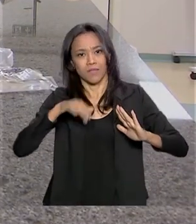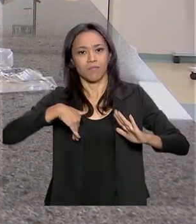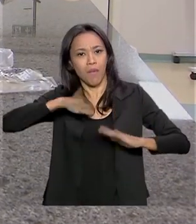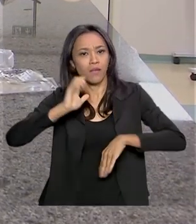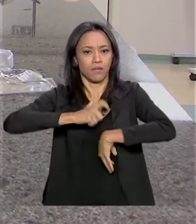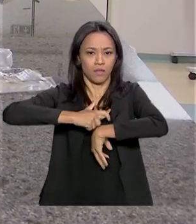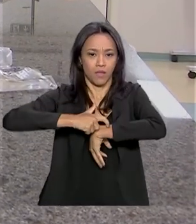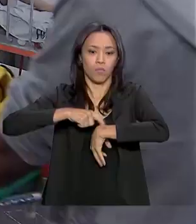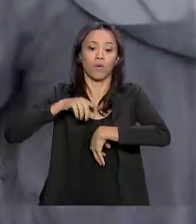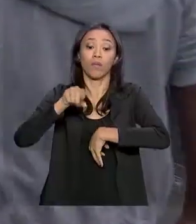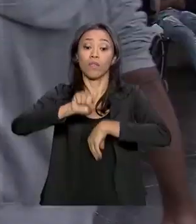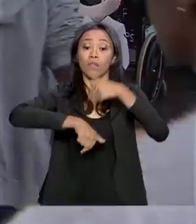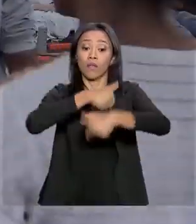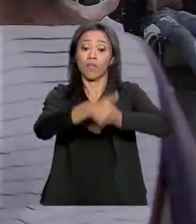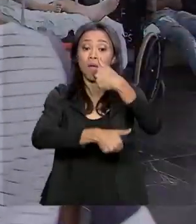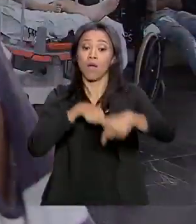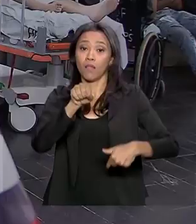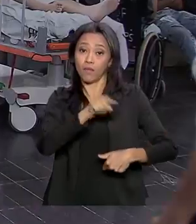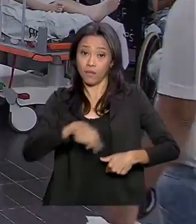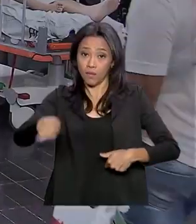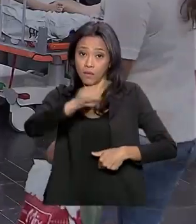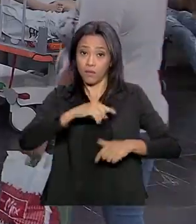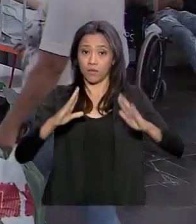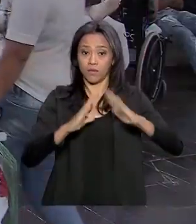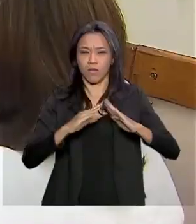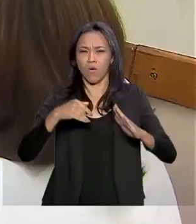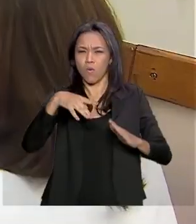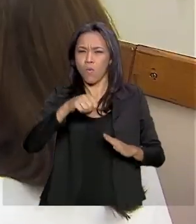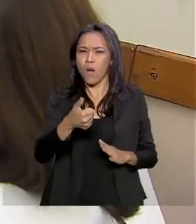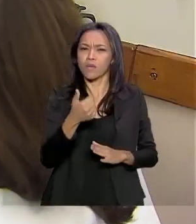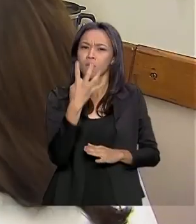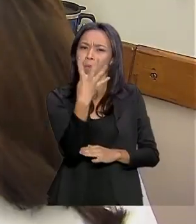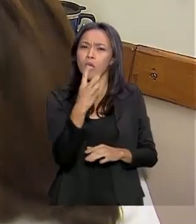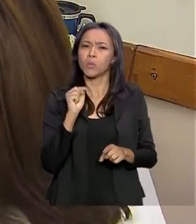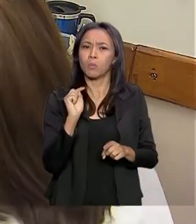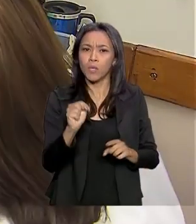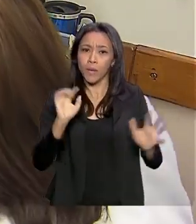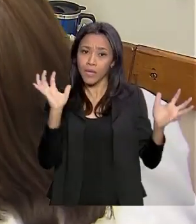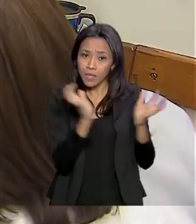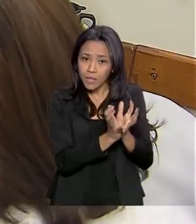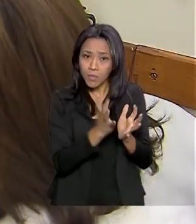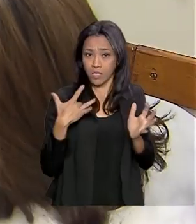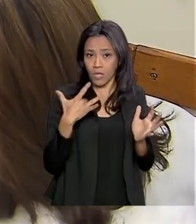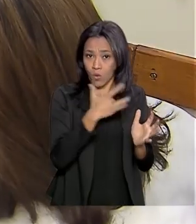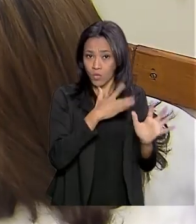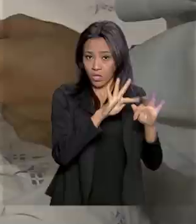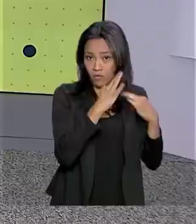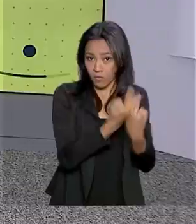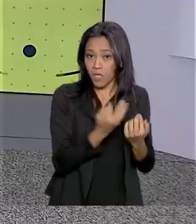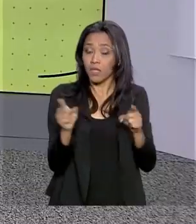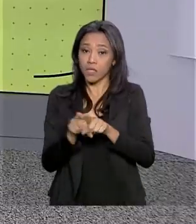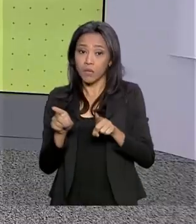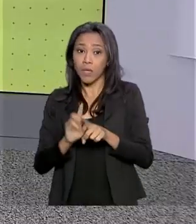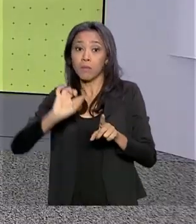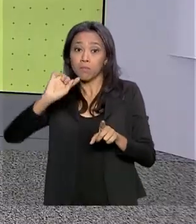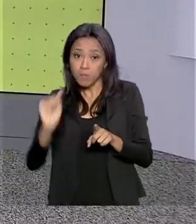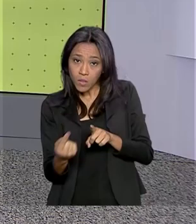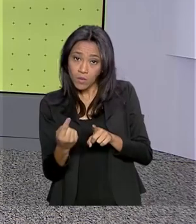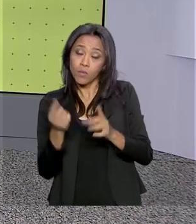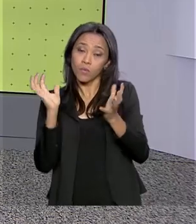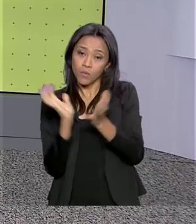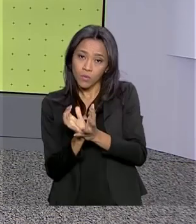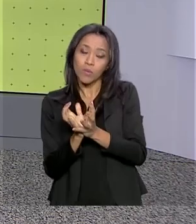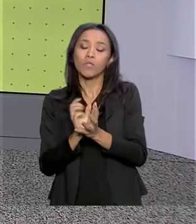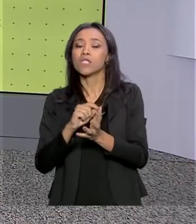nestas unidades quase 4 mil equipes de saúde da família e 1.500 equipes de saúde bucal, o que representa